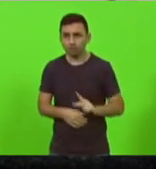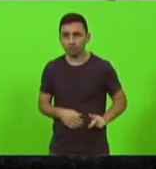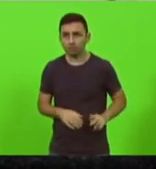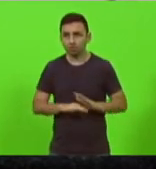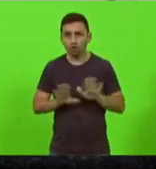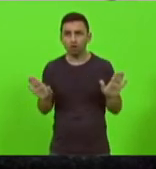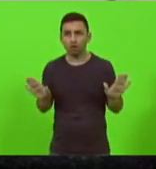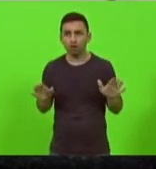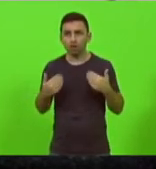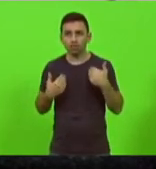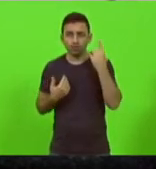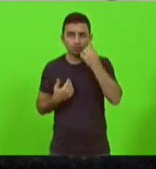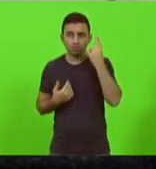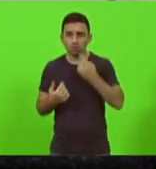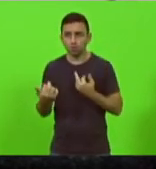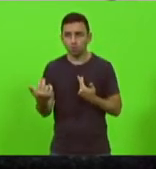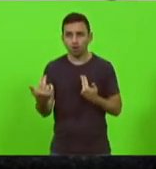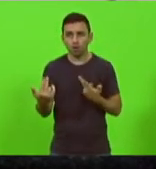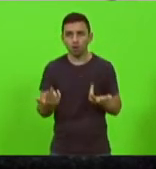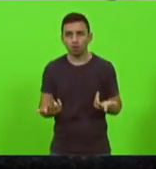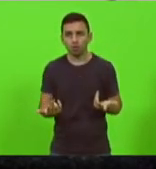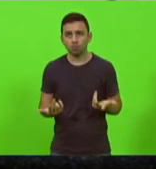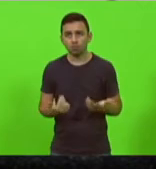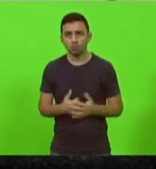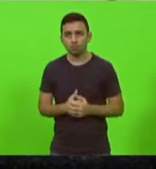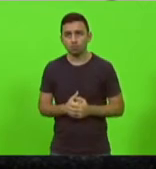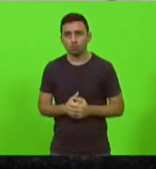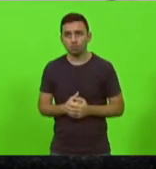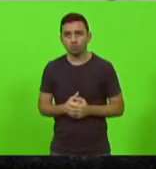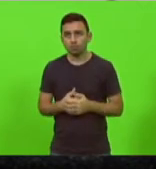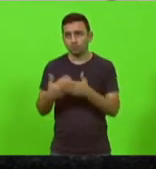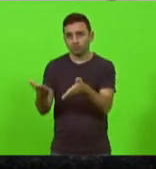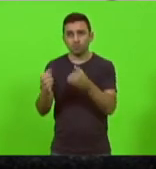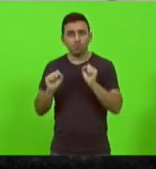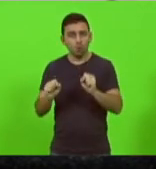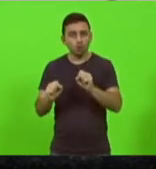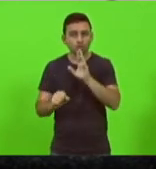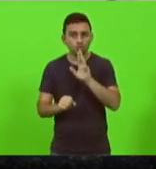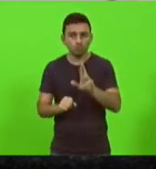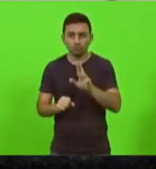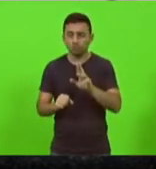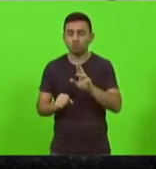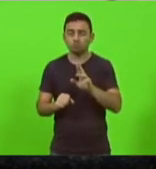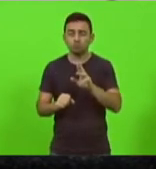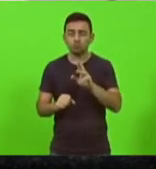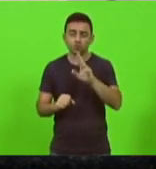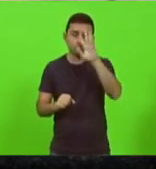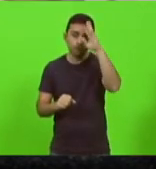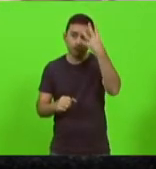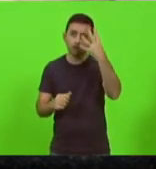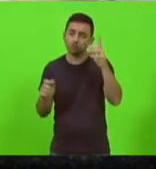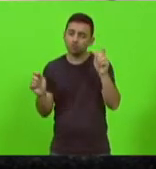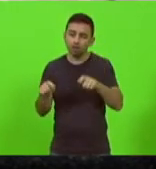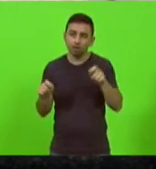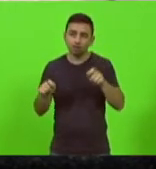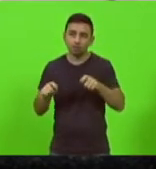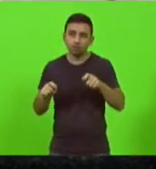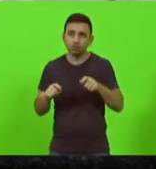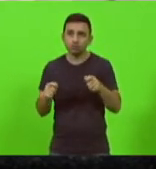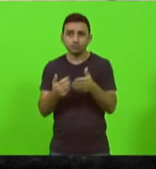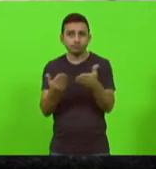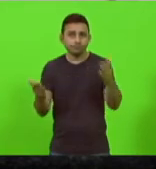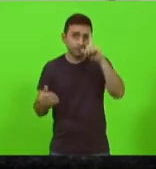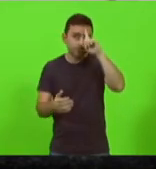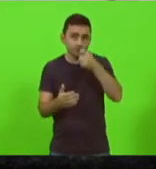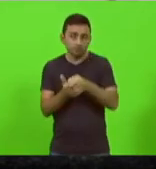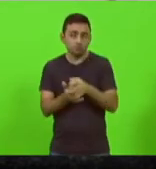sou um deputado igual a vossa excelência o que o senhor pode resolver eu posso só depende da decisão de cada